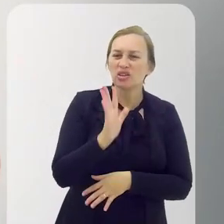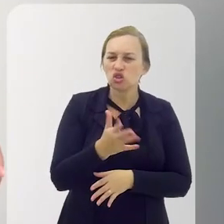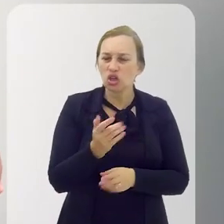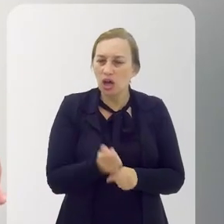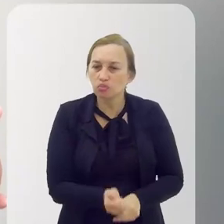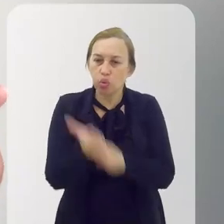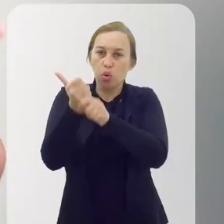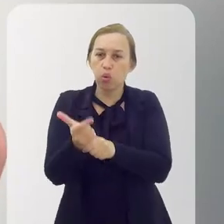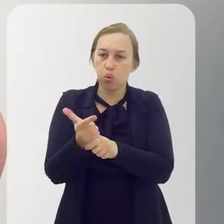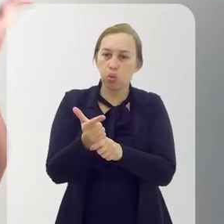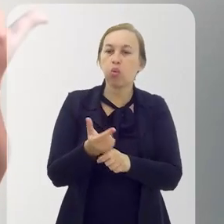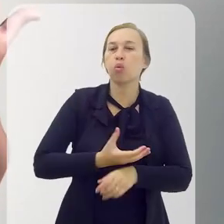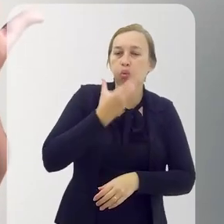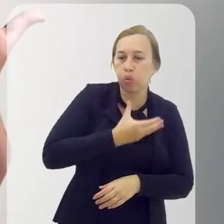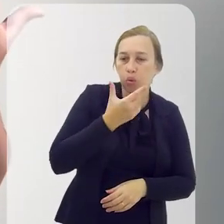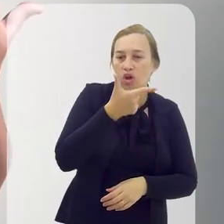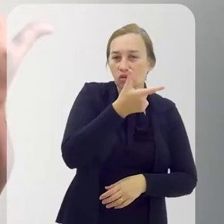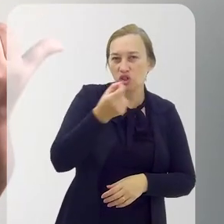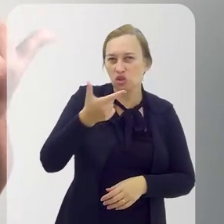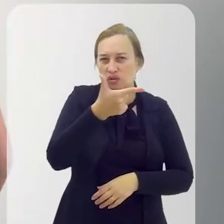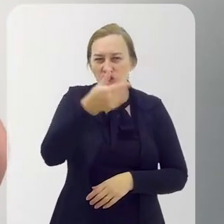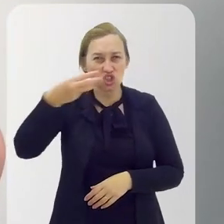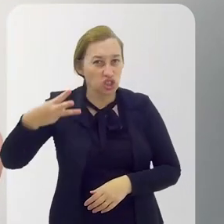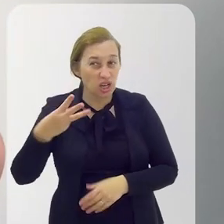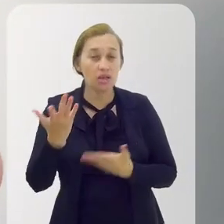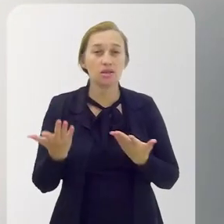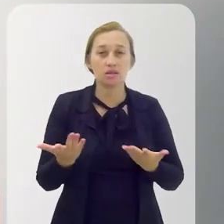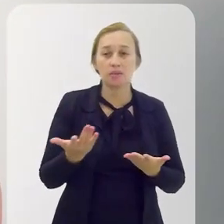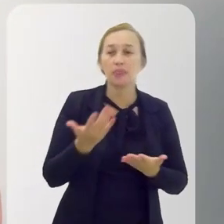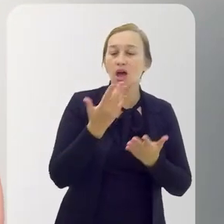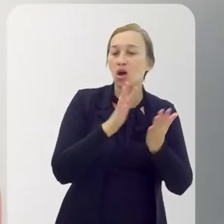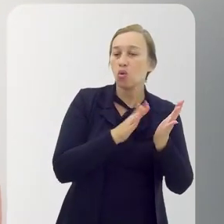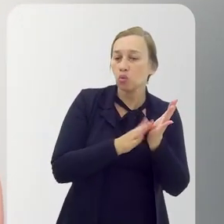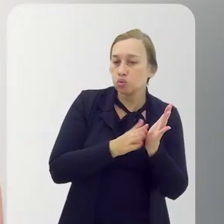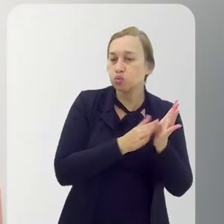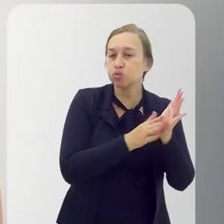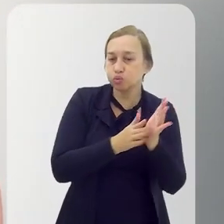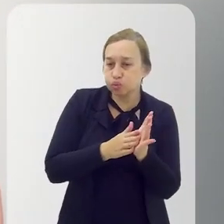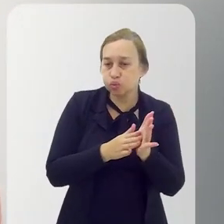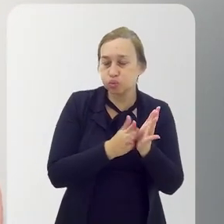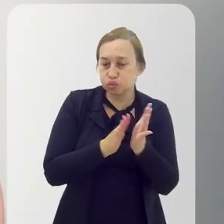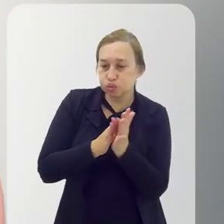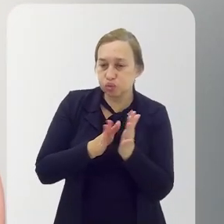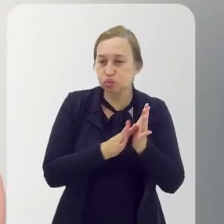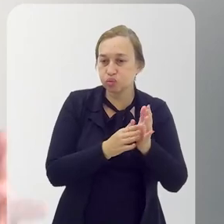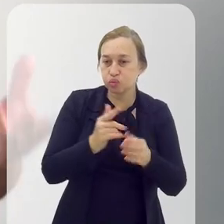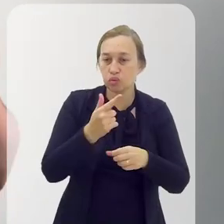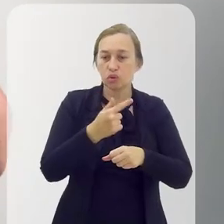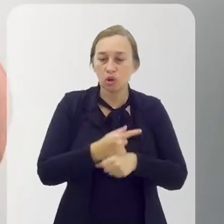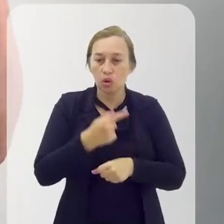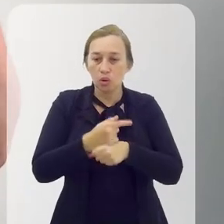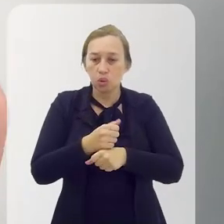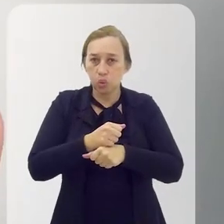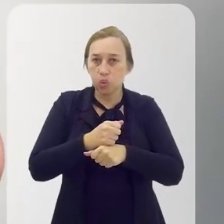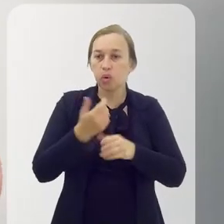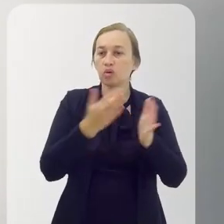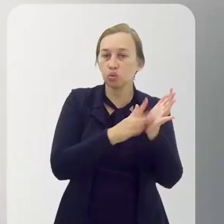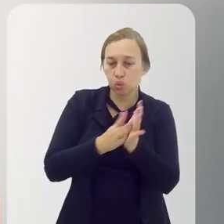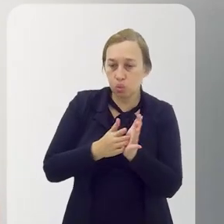do ano novo e do Natal de 2022 para 2023 o samba da Grande Rio foi trending